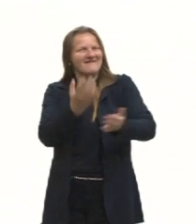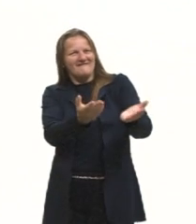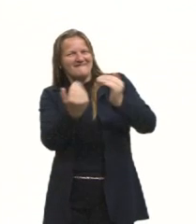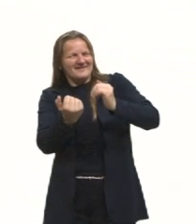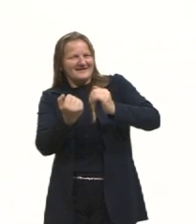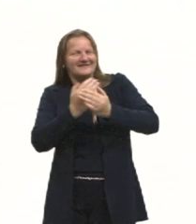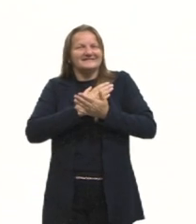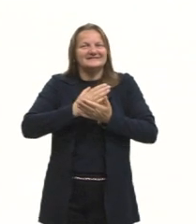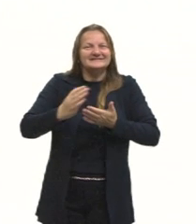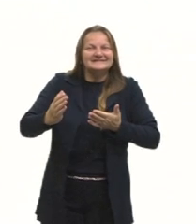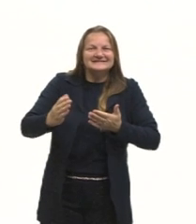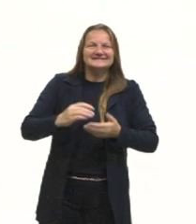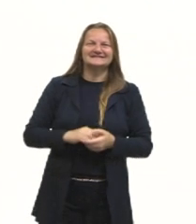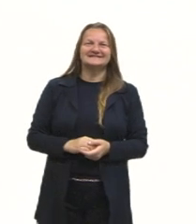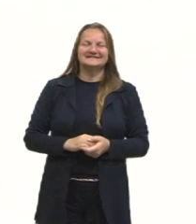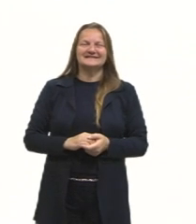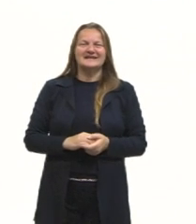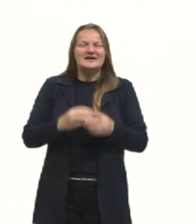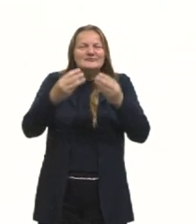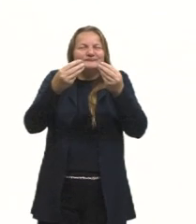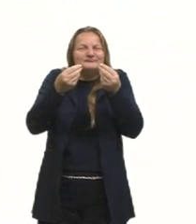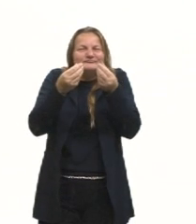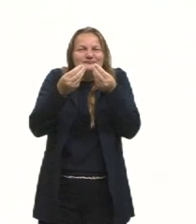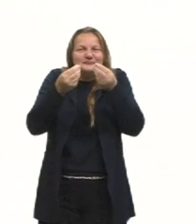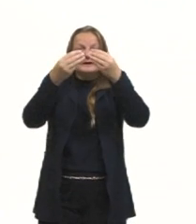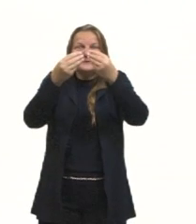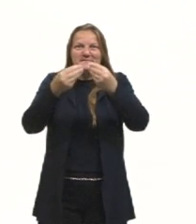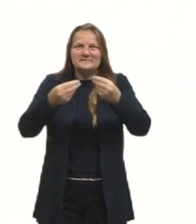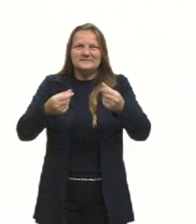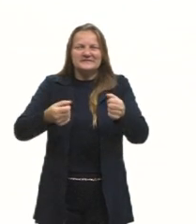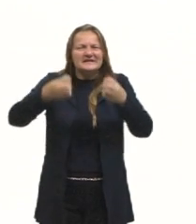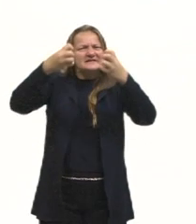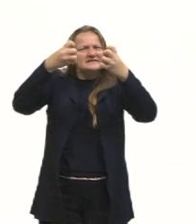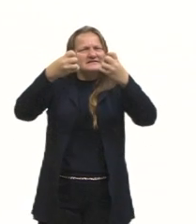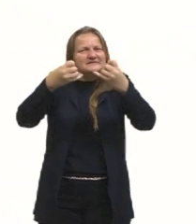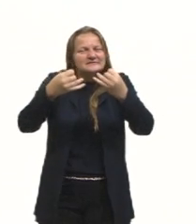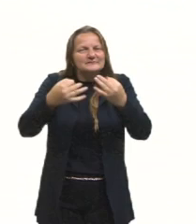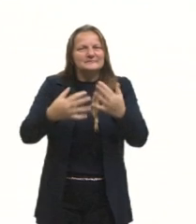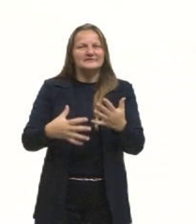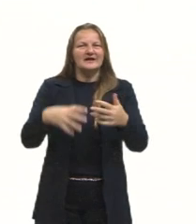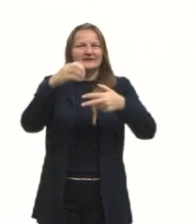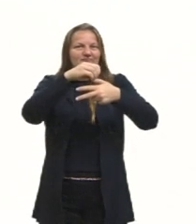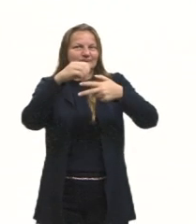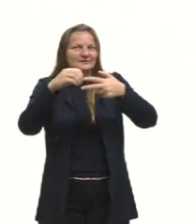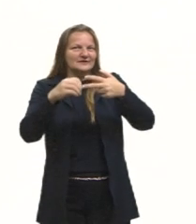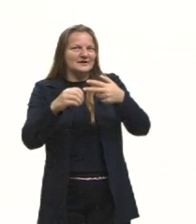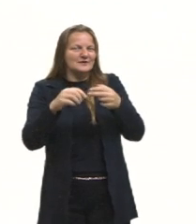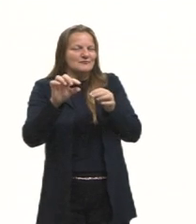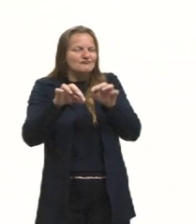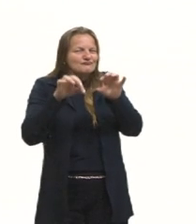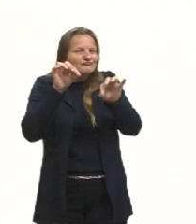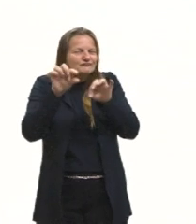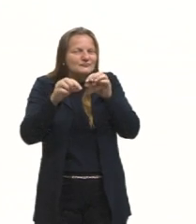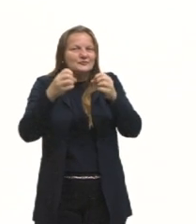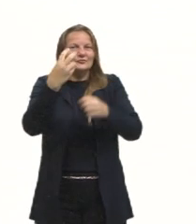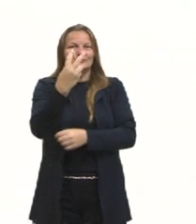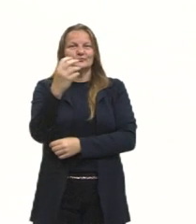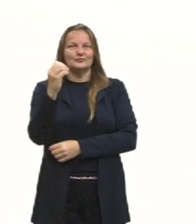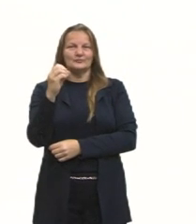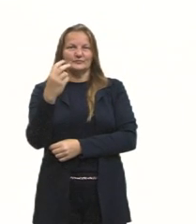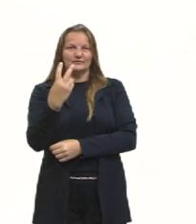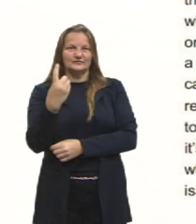começar a esmiuçar cada uma das questões então da prova de 2021.